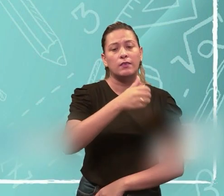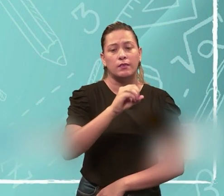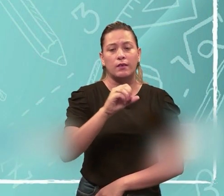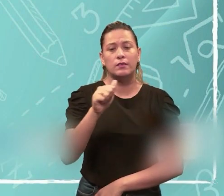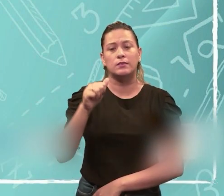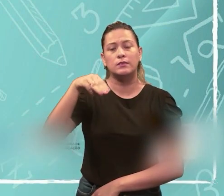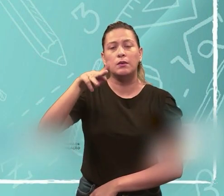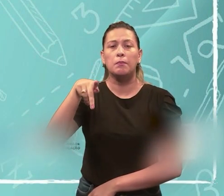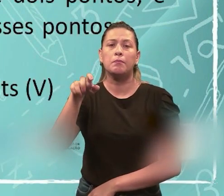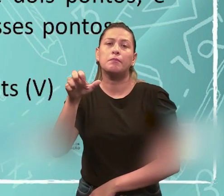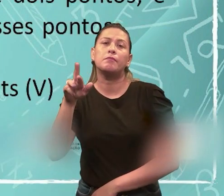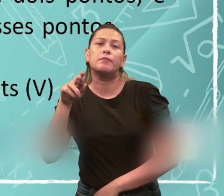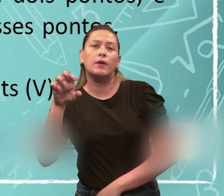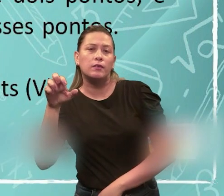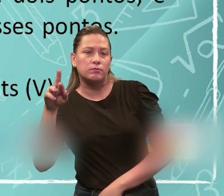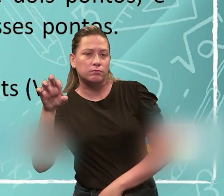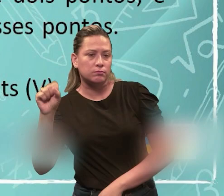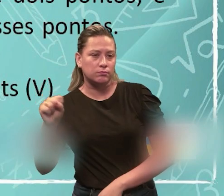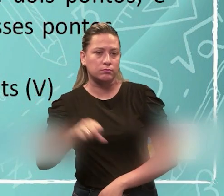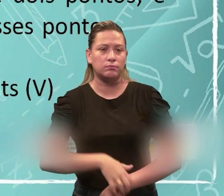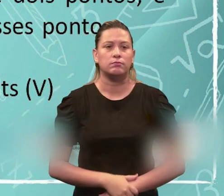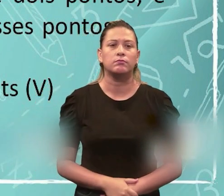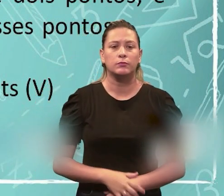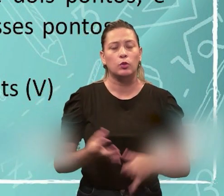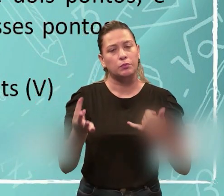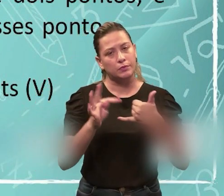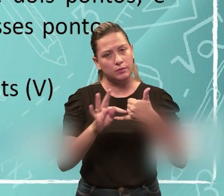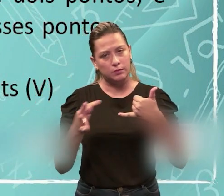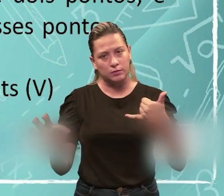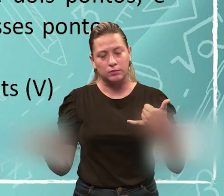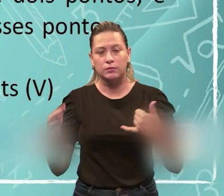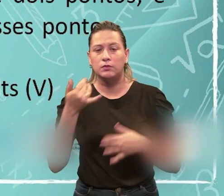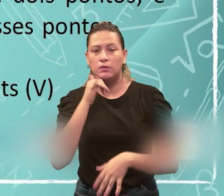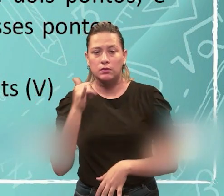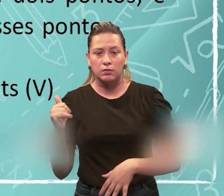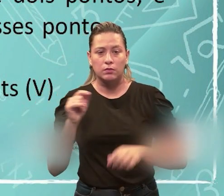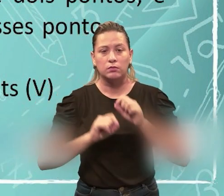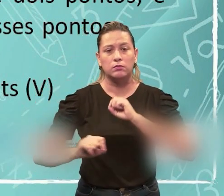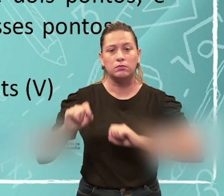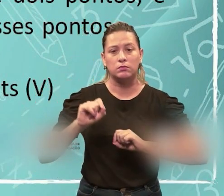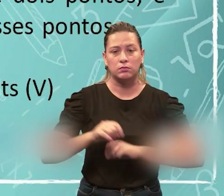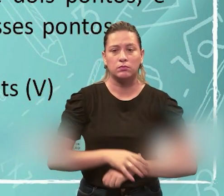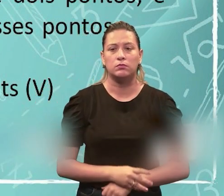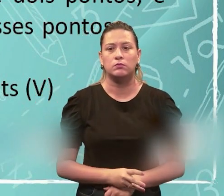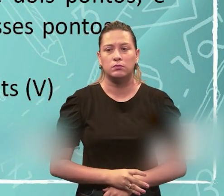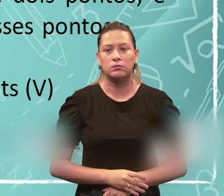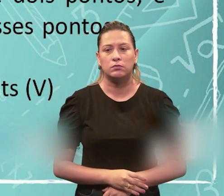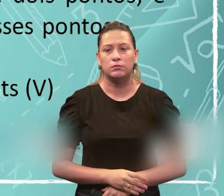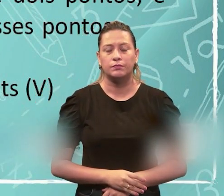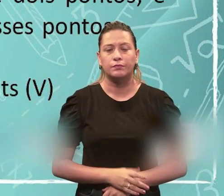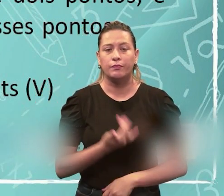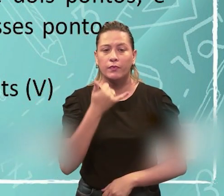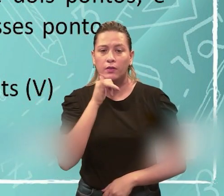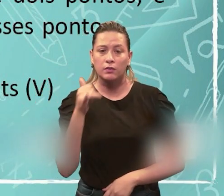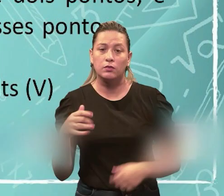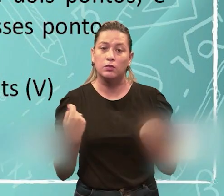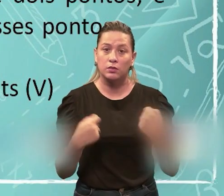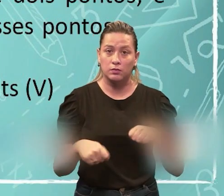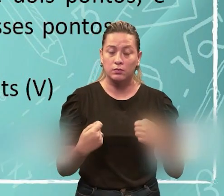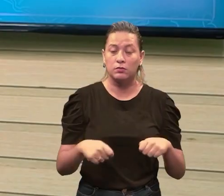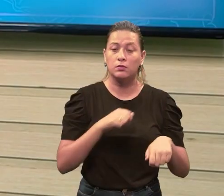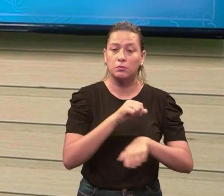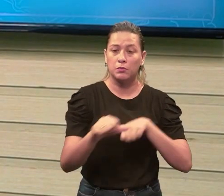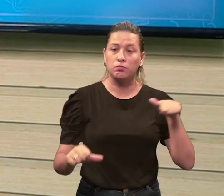ampere, tá? Então, a tensão elétrica, né, como já foi mencionado, é o quê? A energia necessária para mover uma unidade de